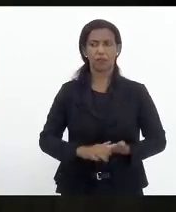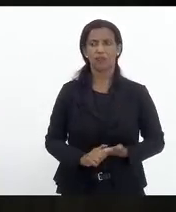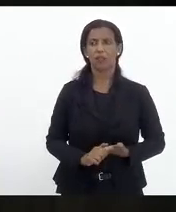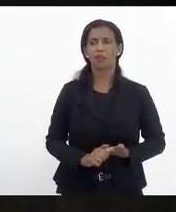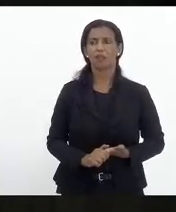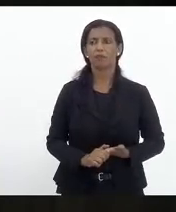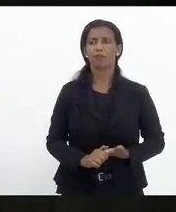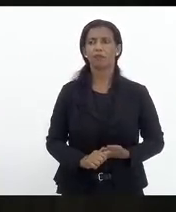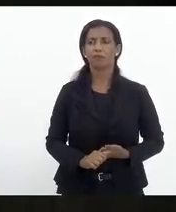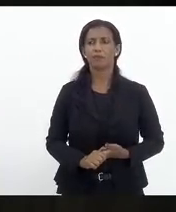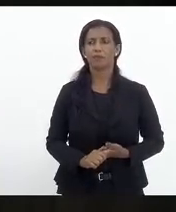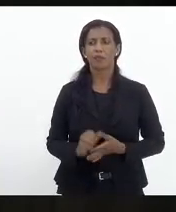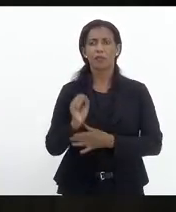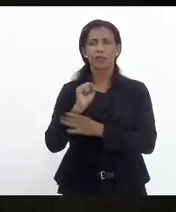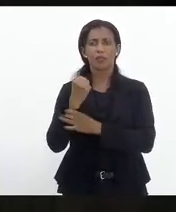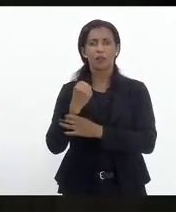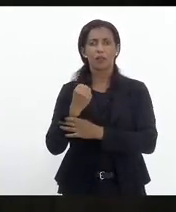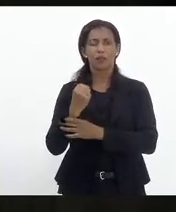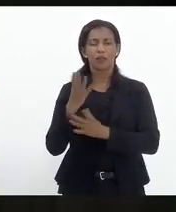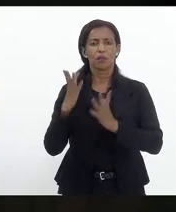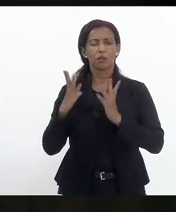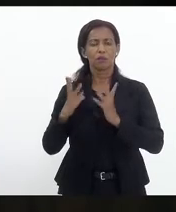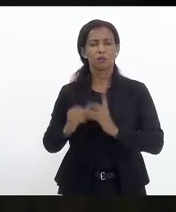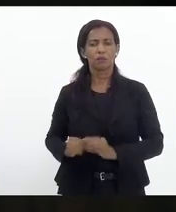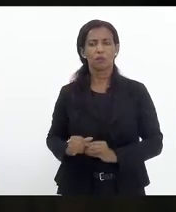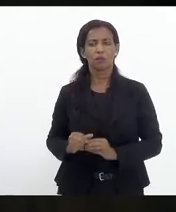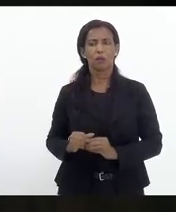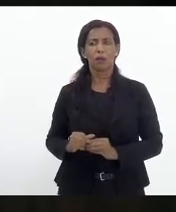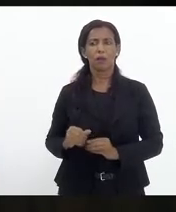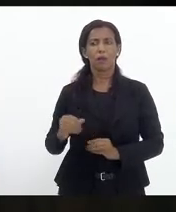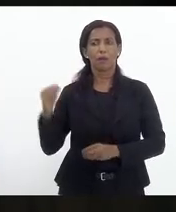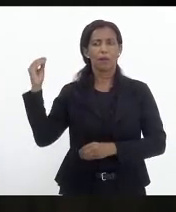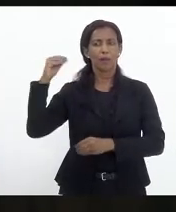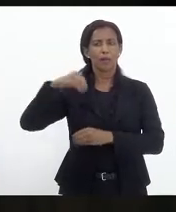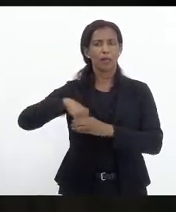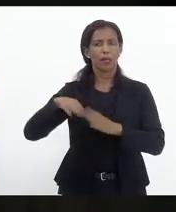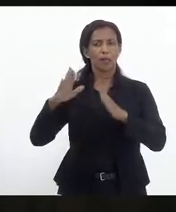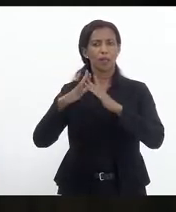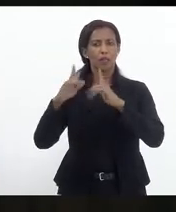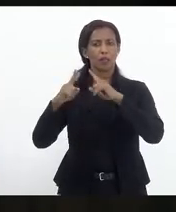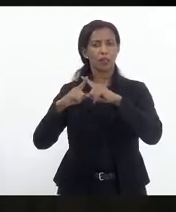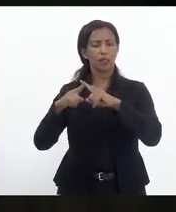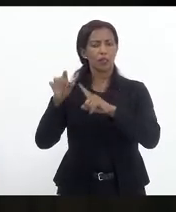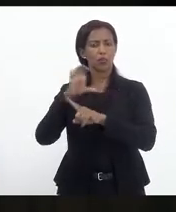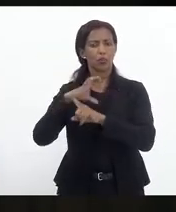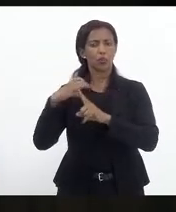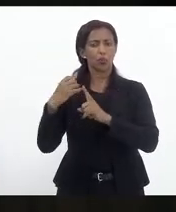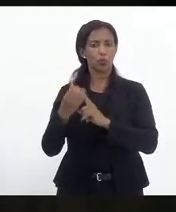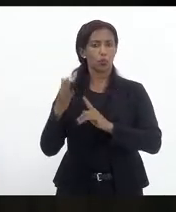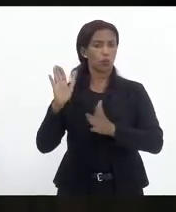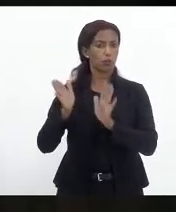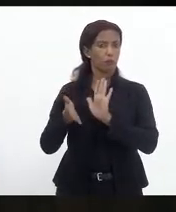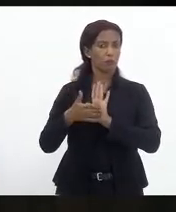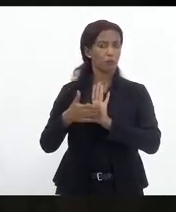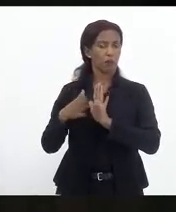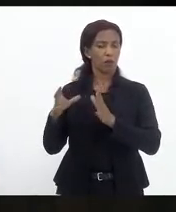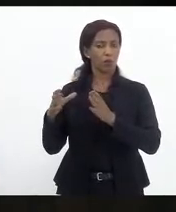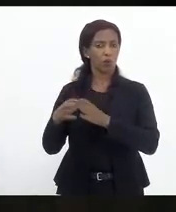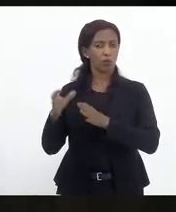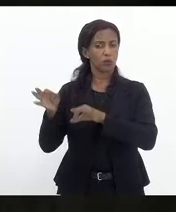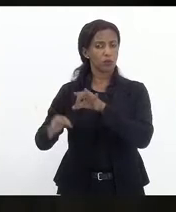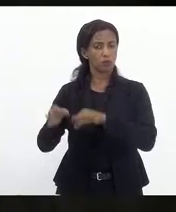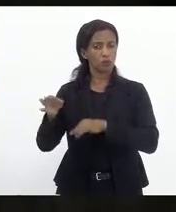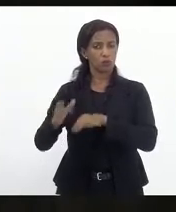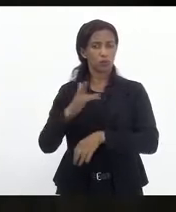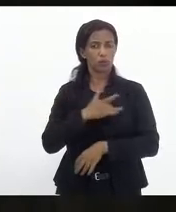imunização e segurança sanitária para permitir ingresso e permanência nos tempos religiosos e locais de culto. Dependendo de pareceres as comissões de condição de